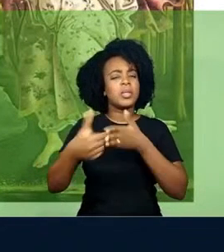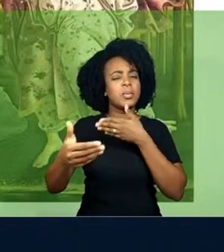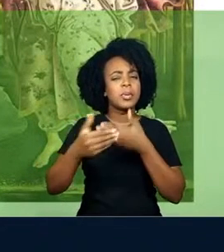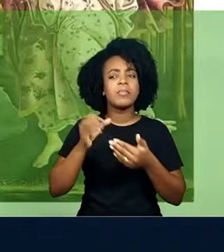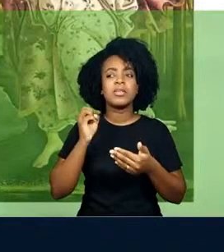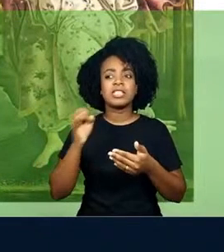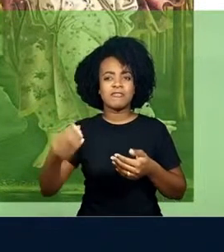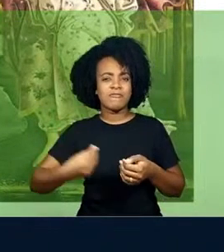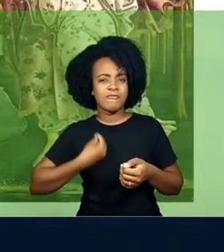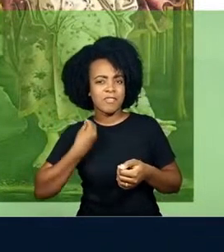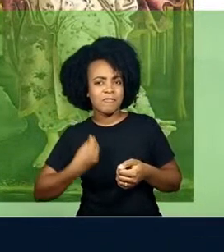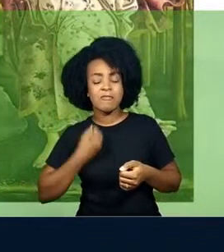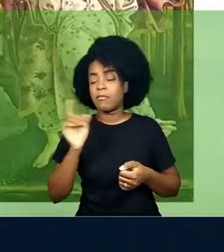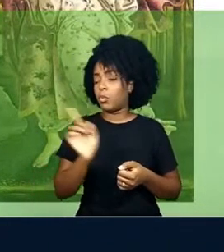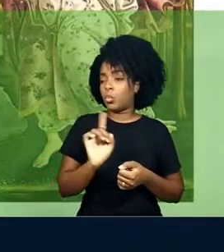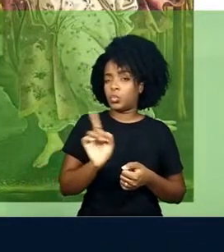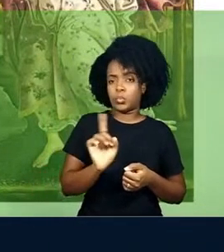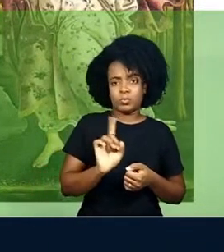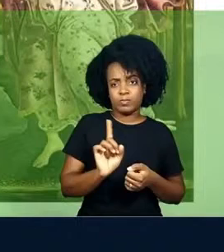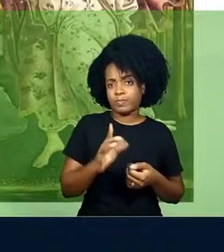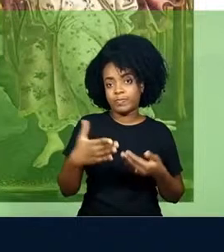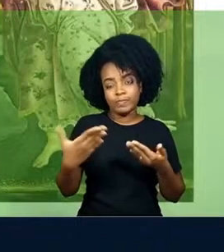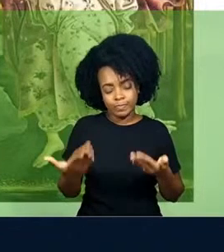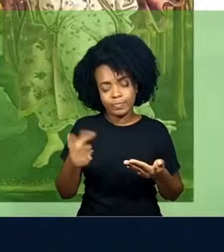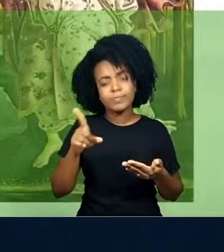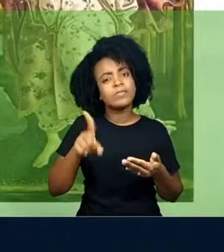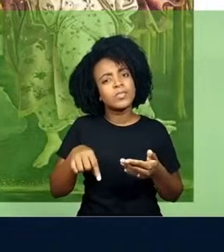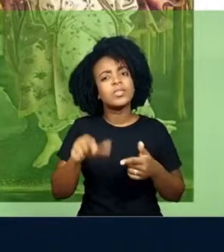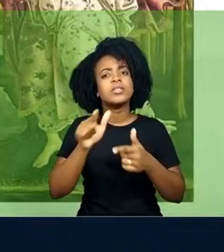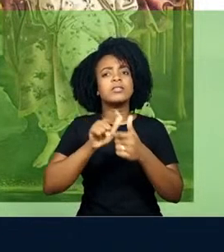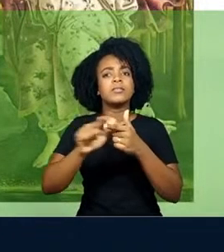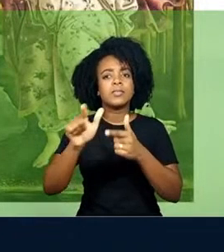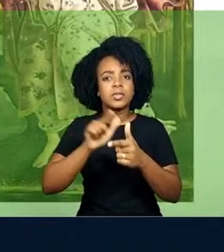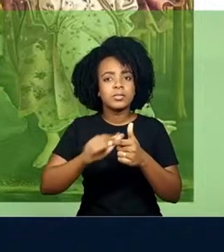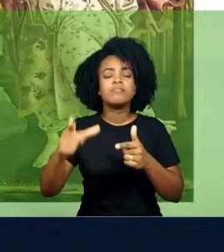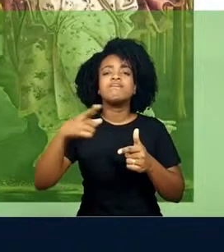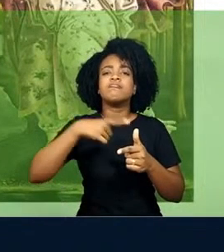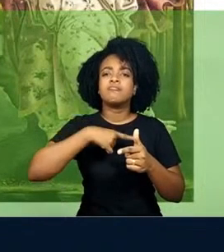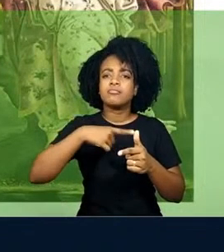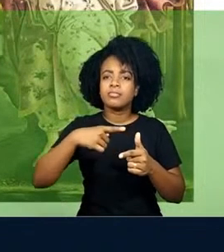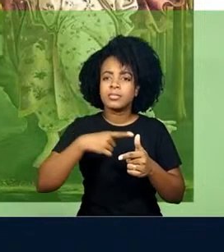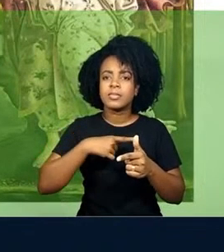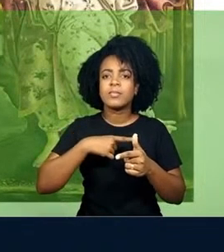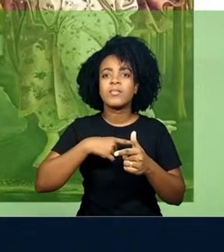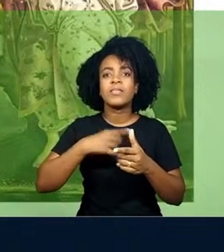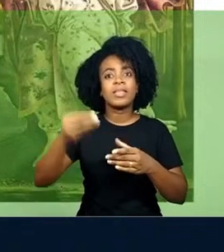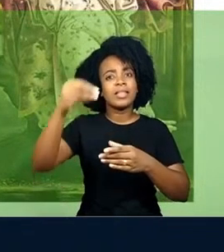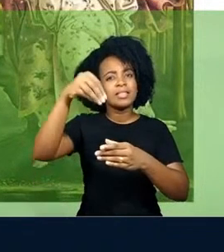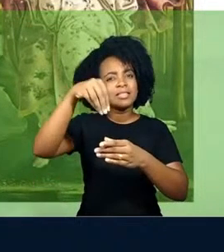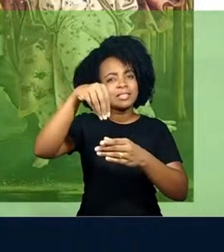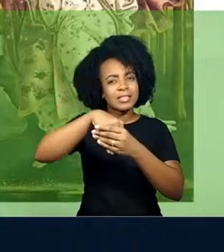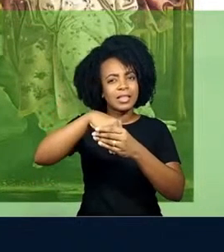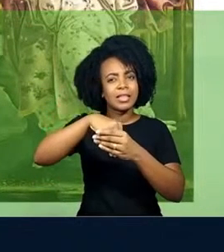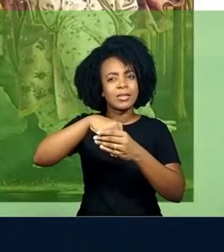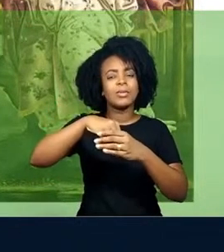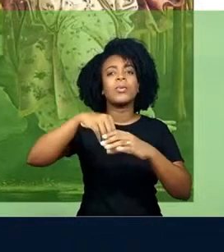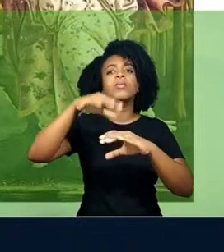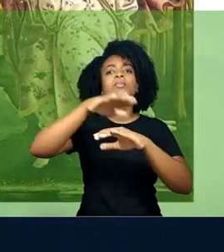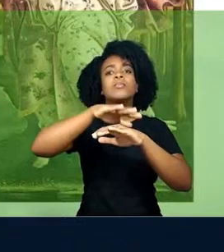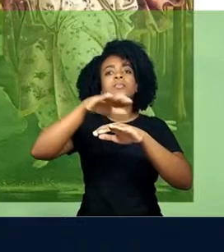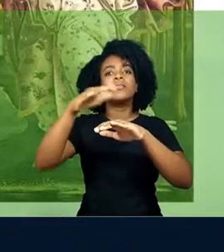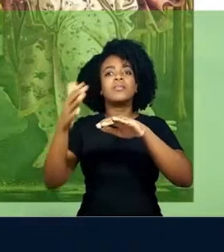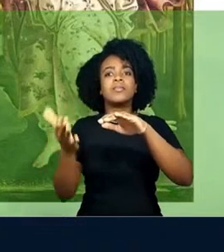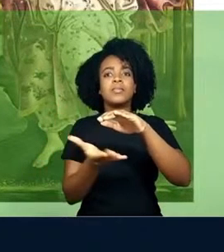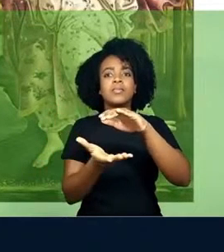sejam elas vivas ou não. E é essa problemática estar entrelaçada em um ecossistema. Não se